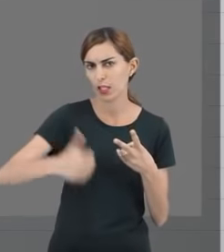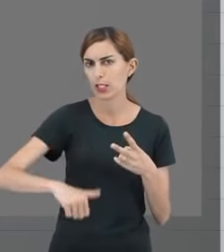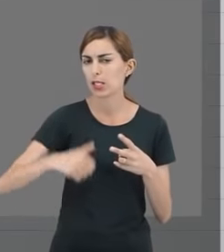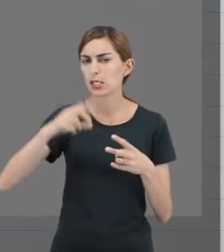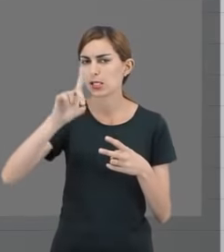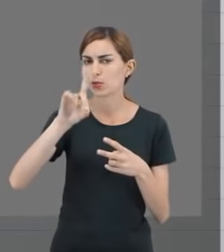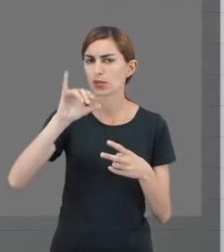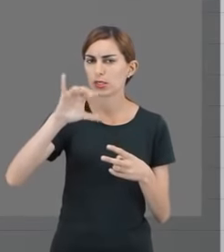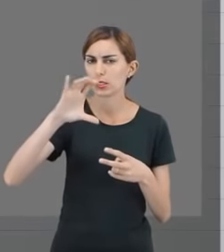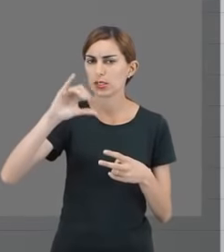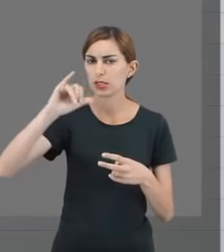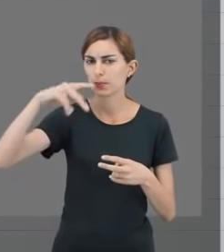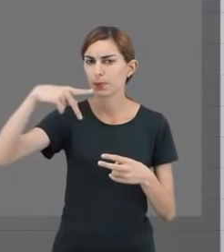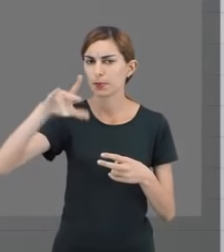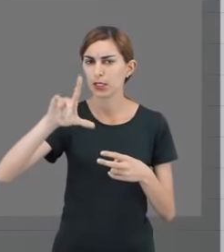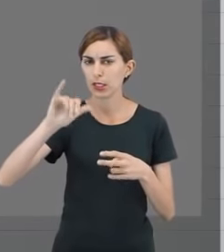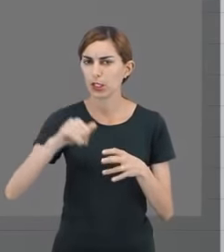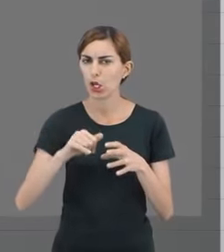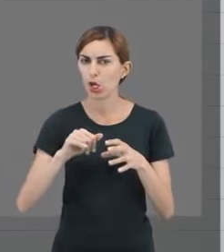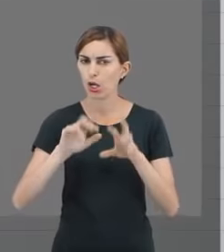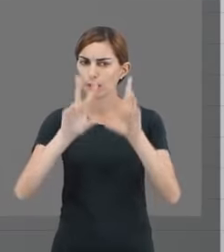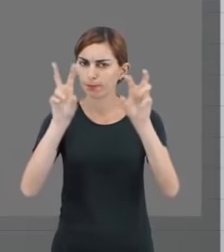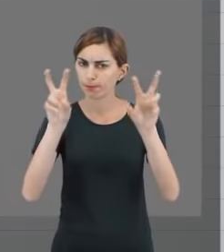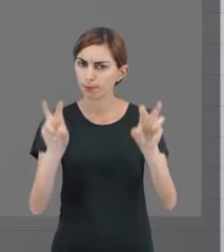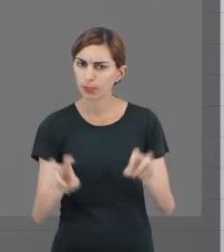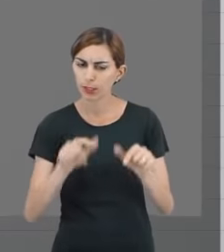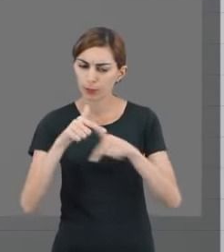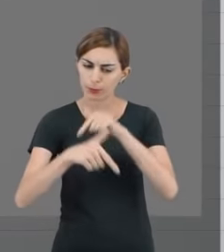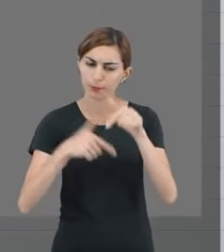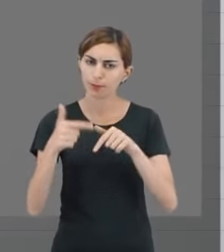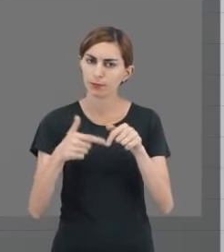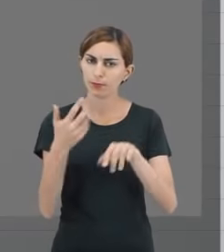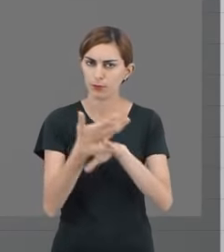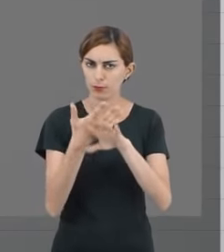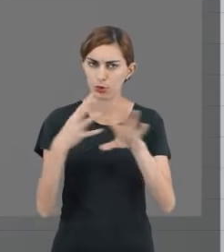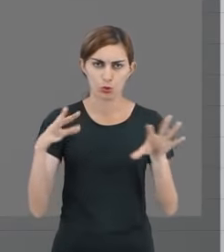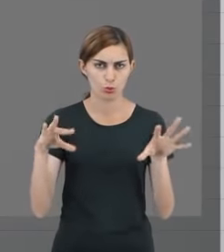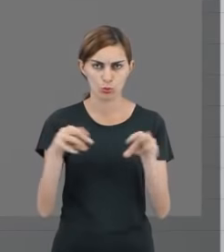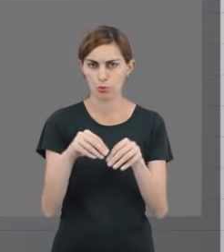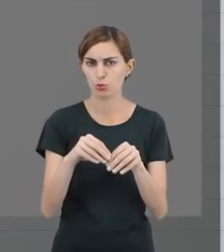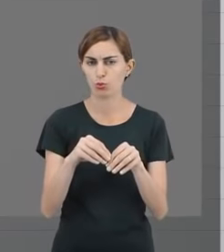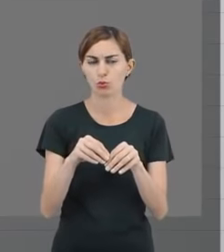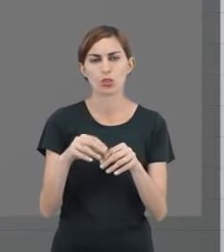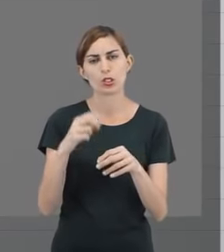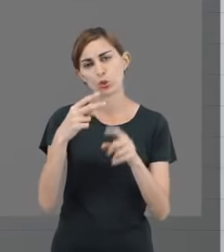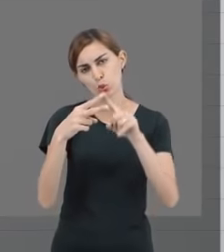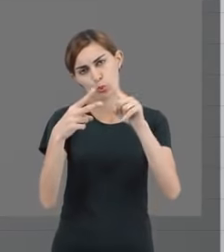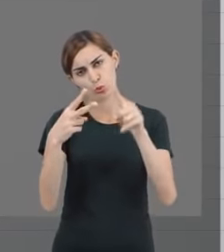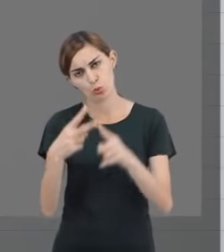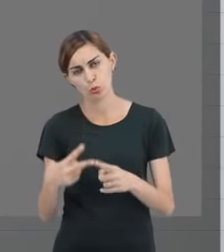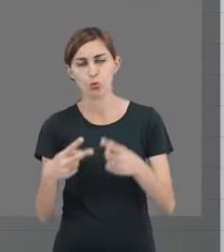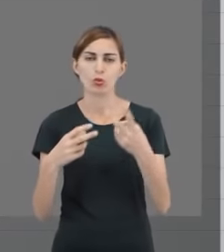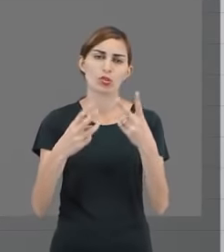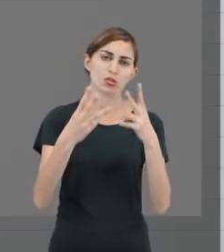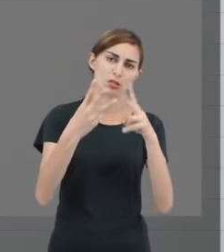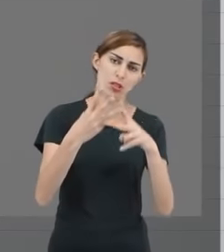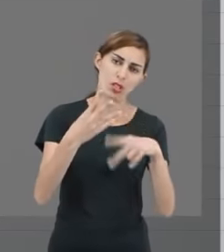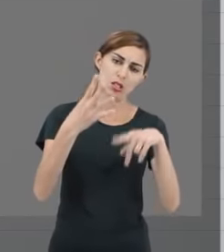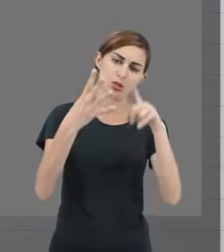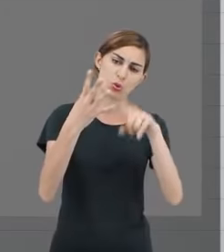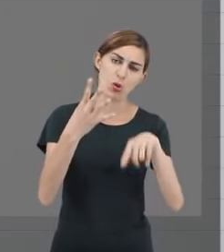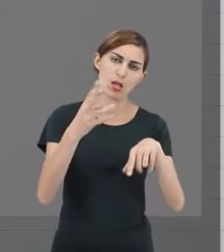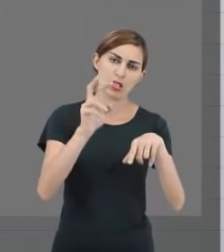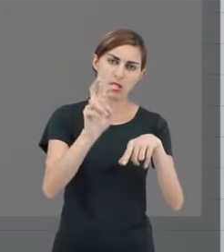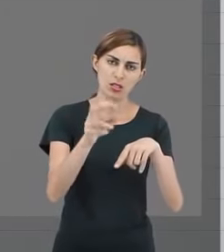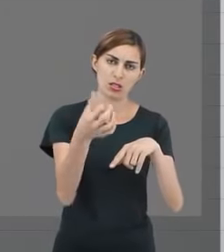disciplina, que avalia os conteúdos trabalhados na disciplina inteira. Independente se ela tem duas competências, três competências, quatro,